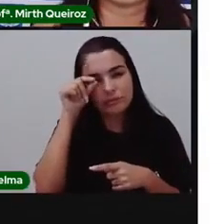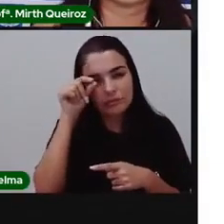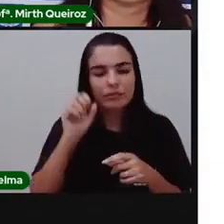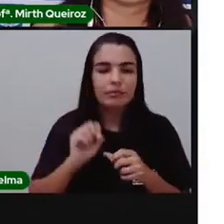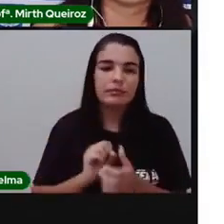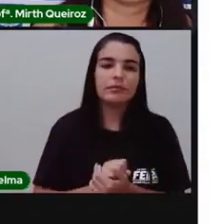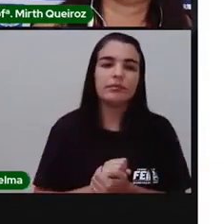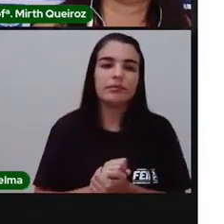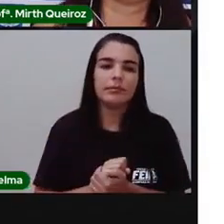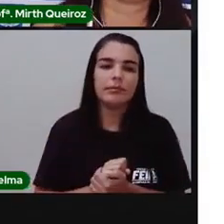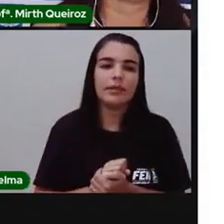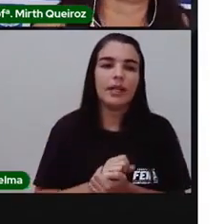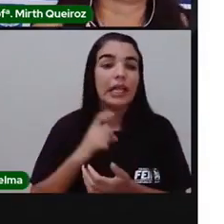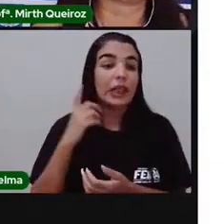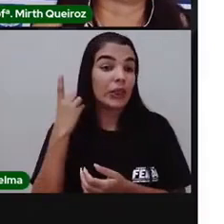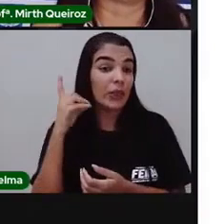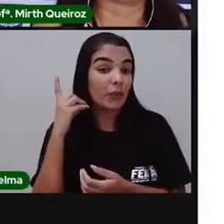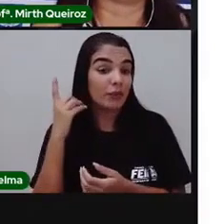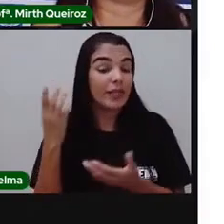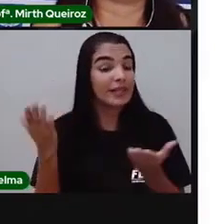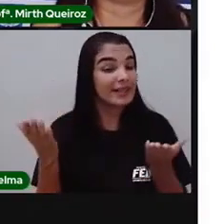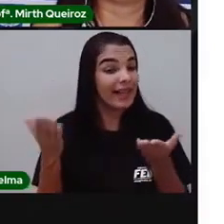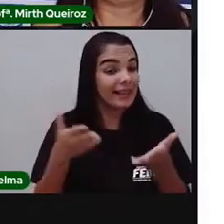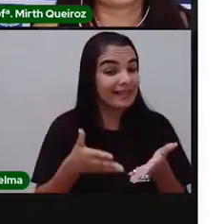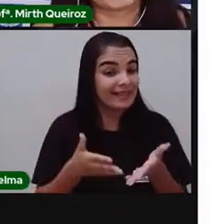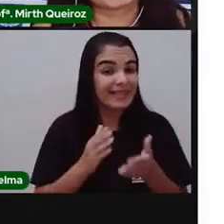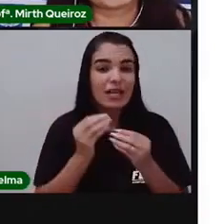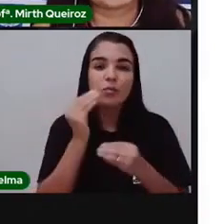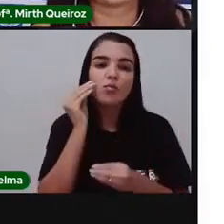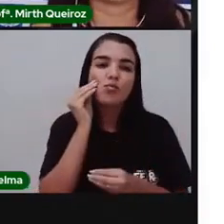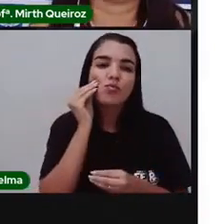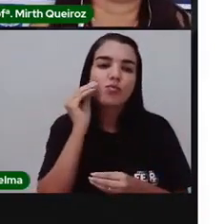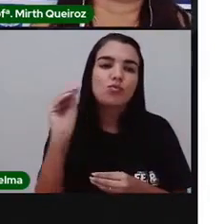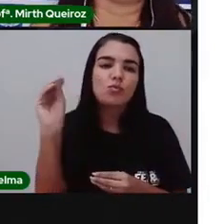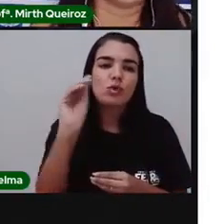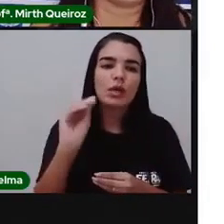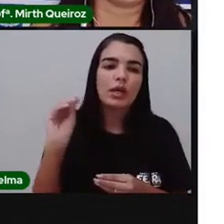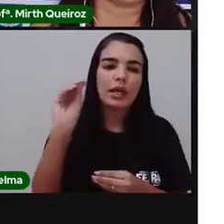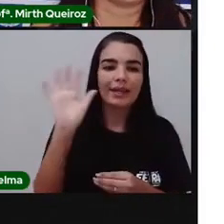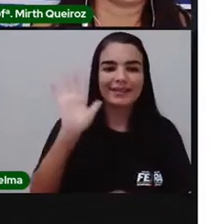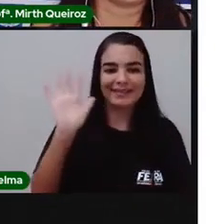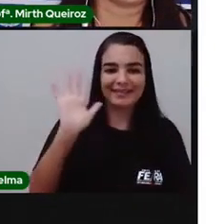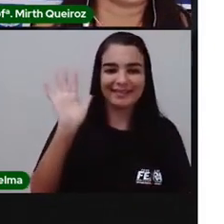de visão. Qualquer dúvida, estamos por aqui. Um beijo e até a próxima aula.